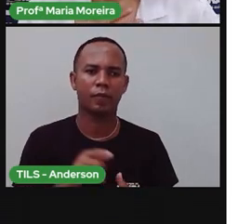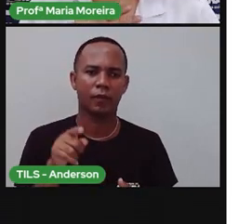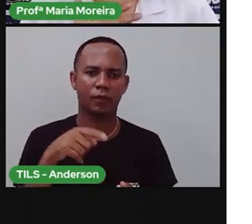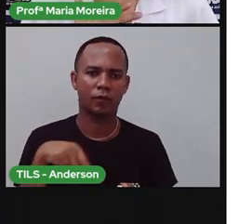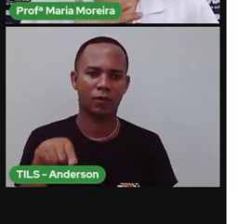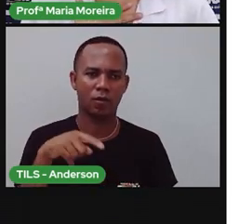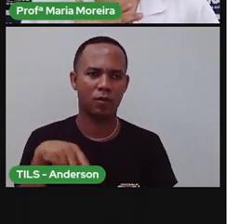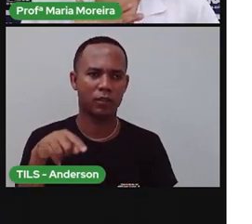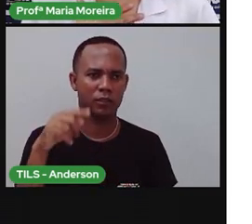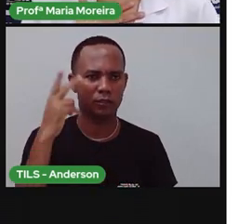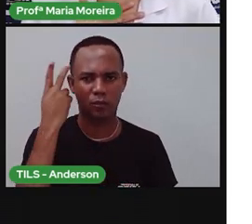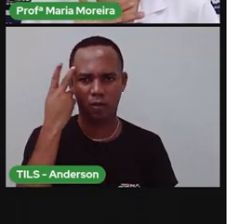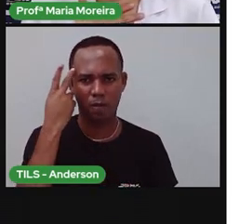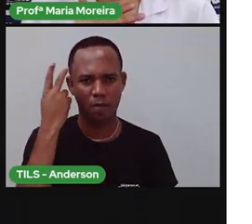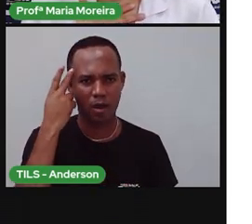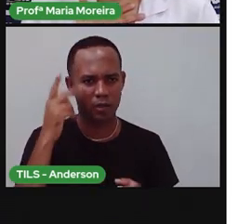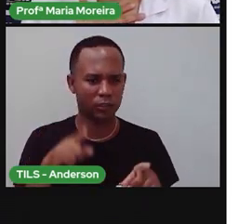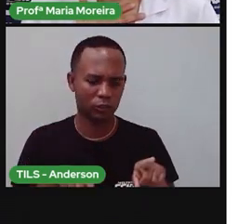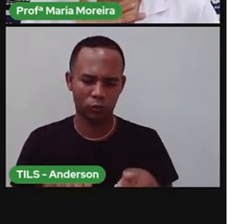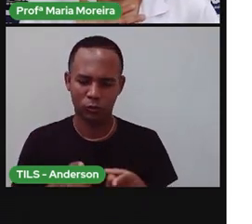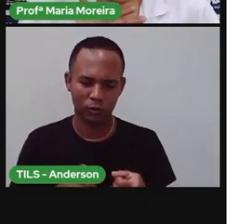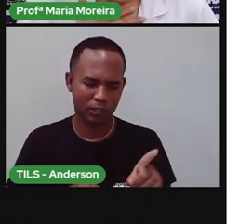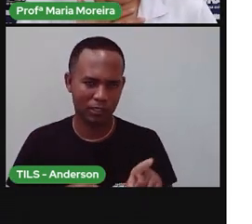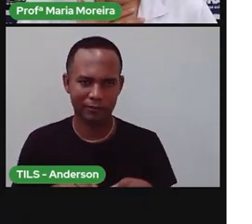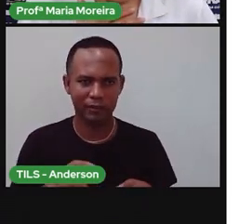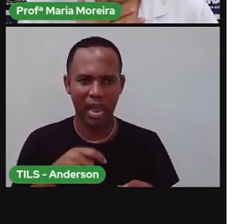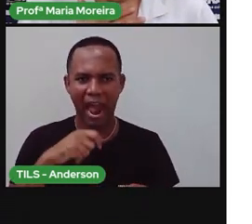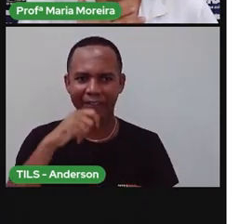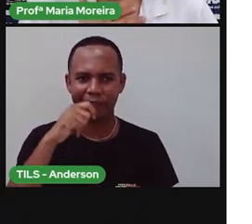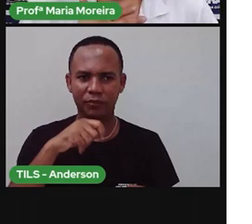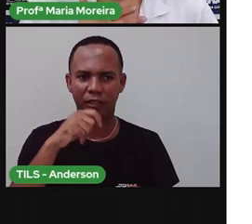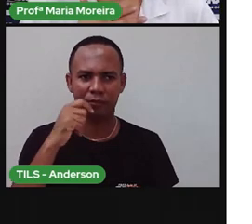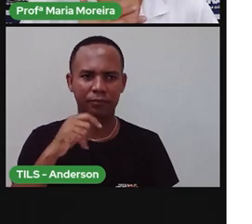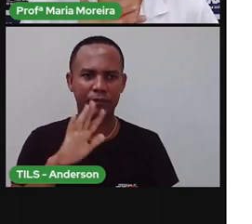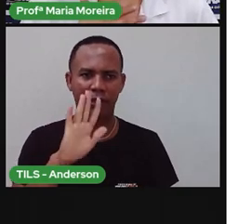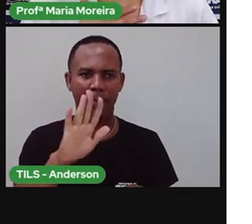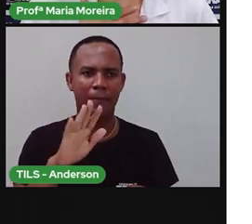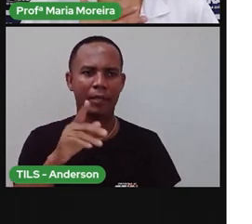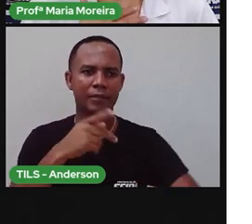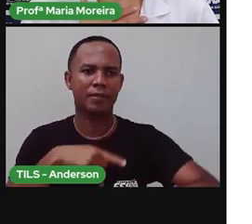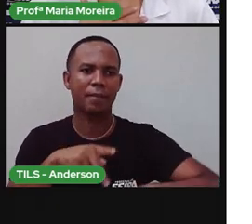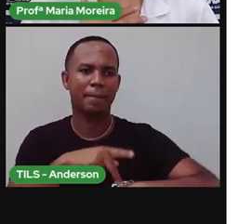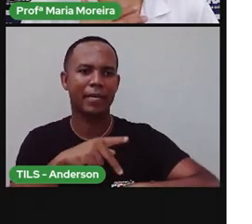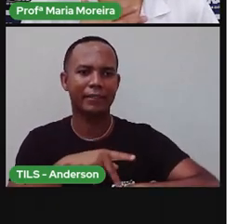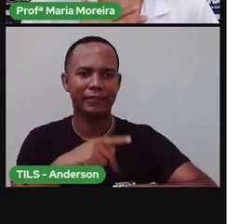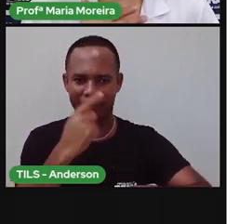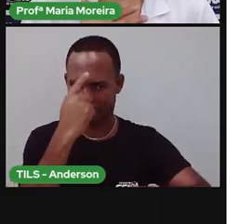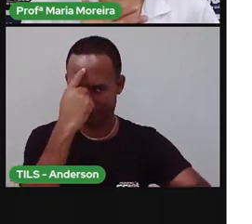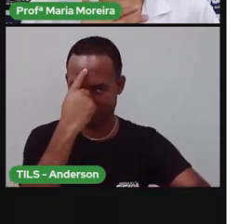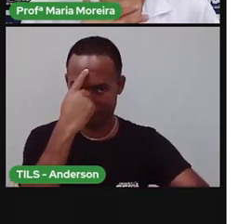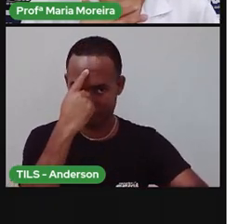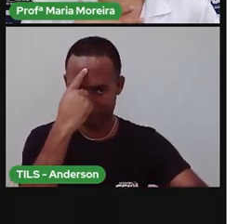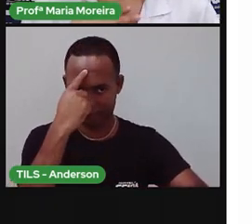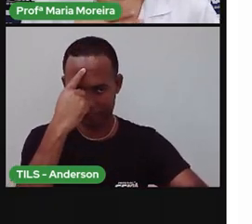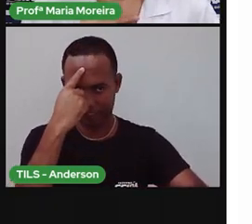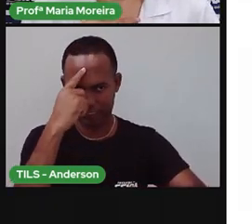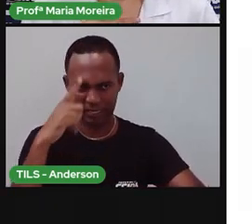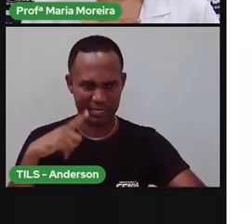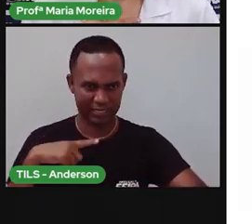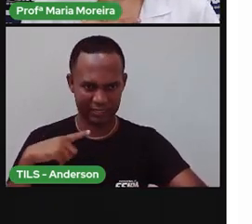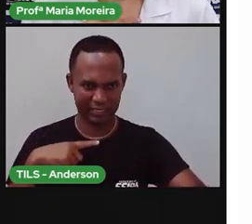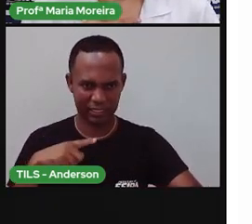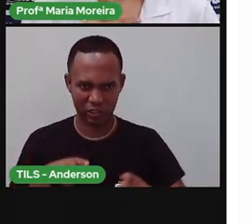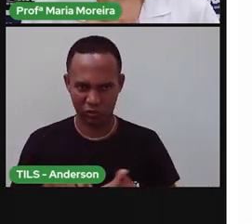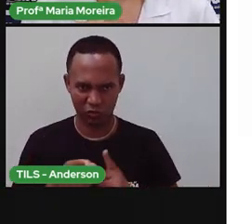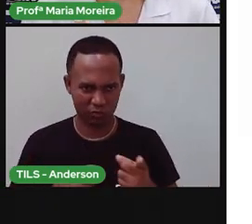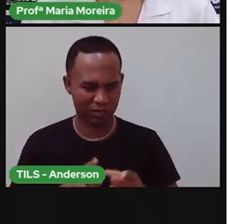é normal um churrasco e a Pro adora. Na Índia, não faz parte da identidade cultural deles. Para a gente,